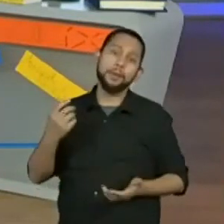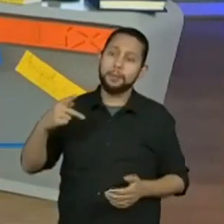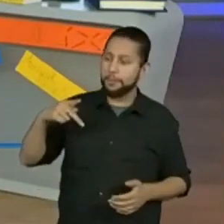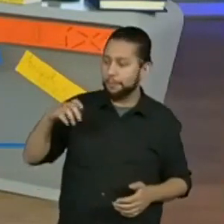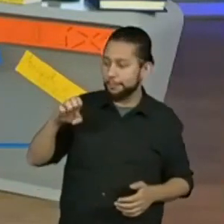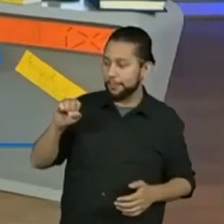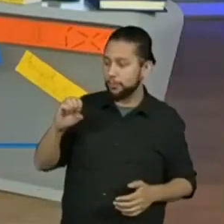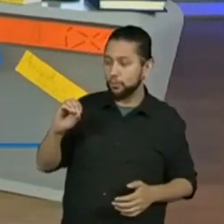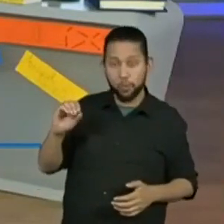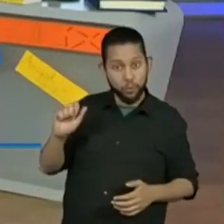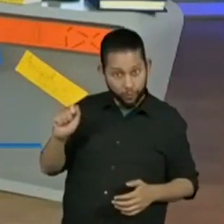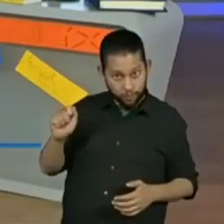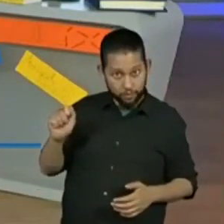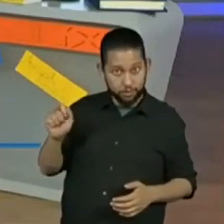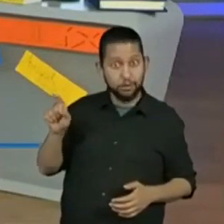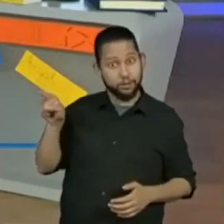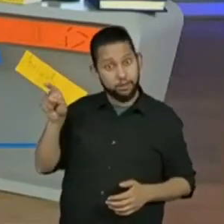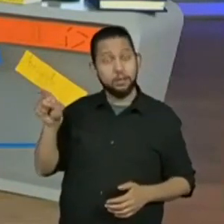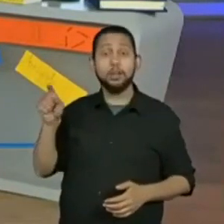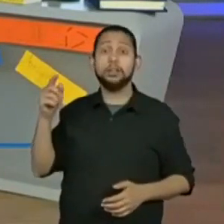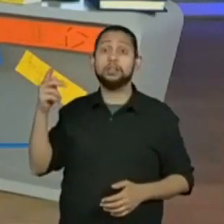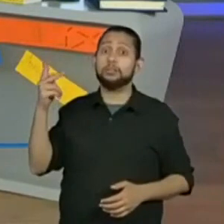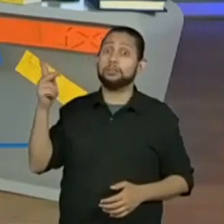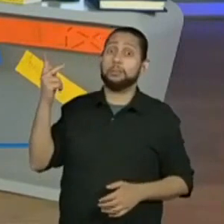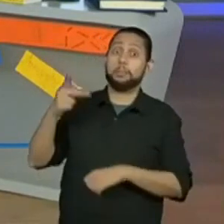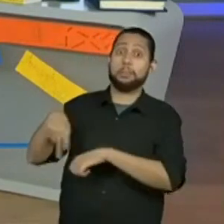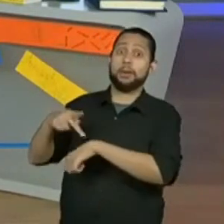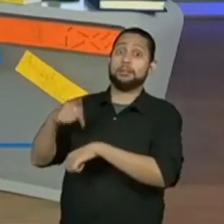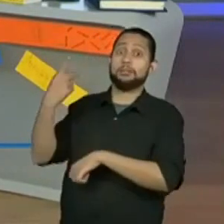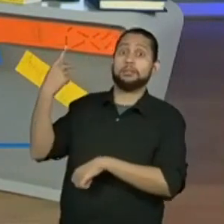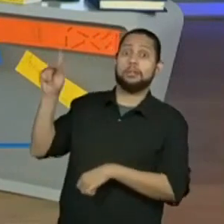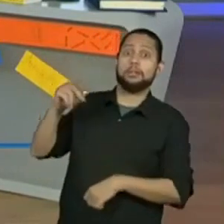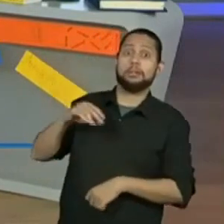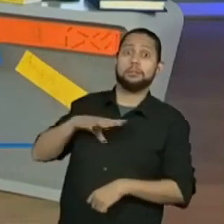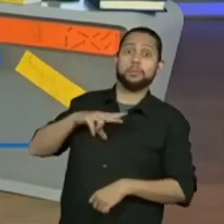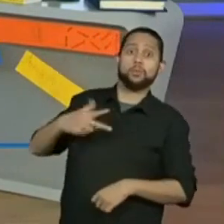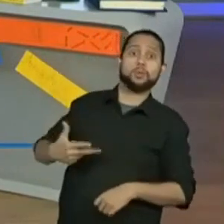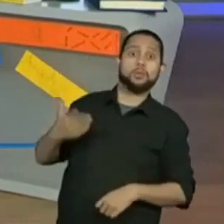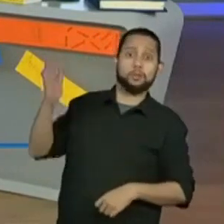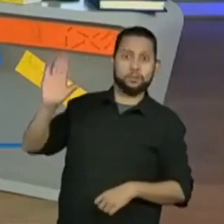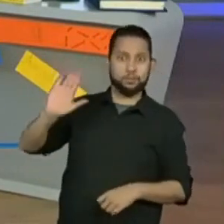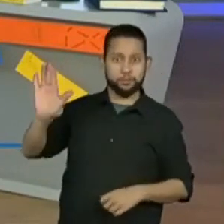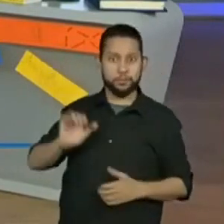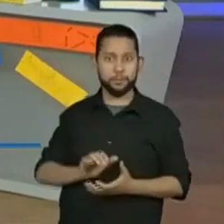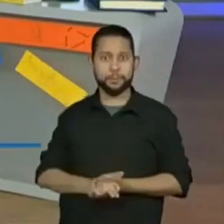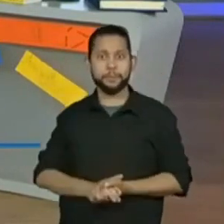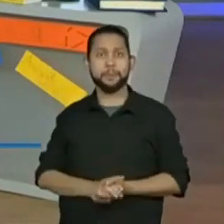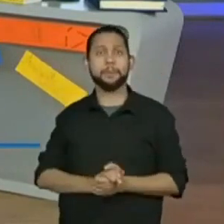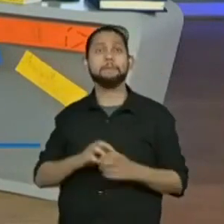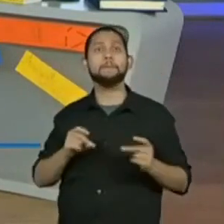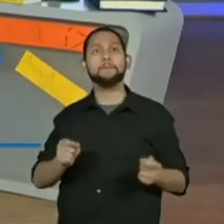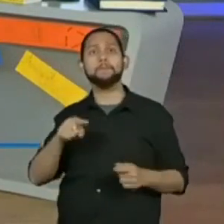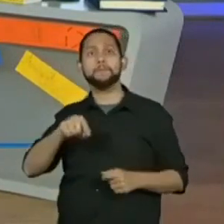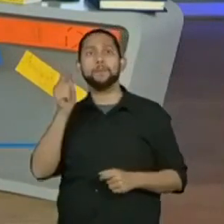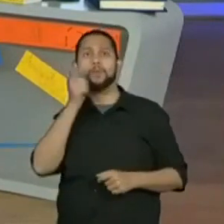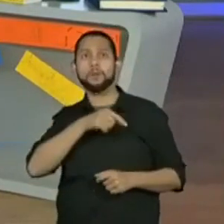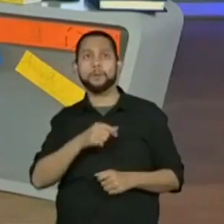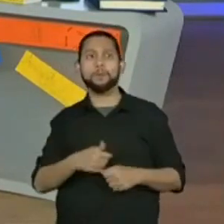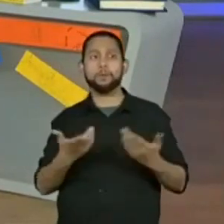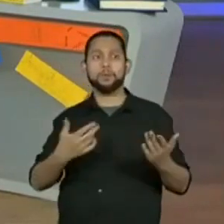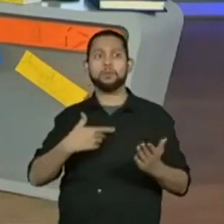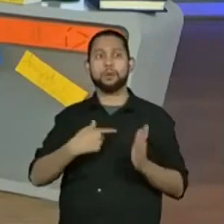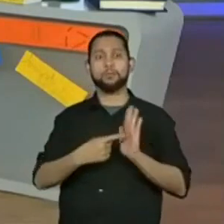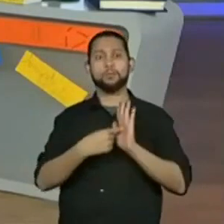estudou de Portugal, mas aqui todos são brasileiros. Então, agora vamos ver se vocês pegaram bem isso. Distraí com os